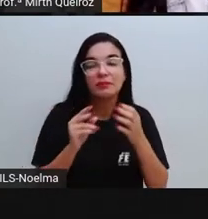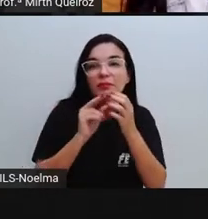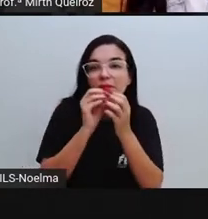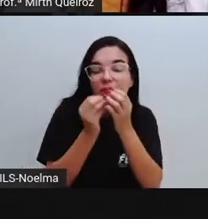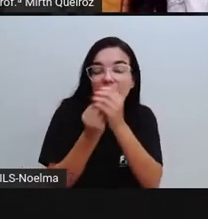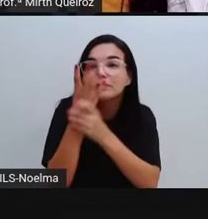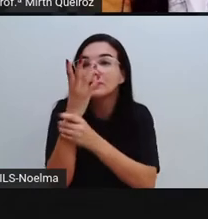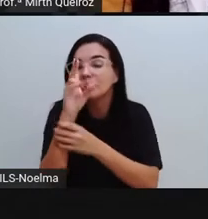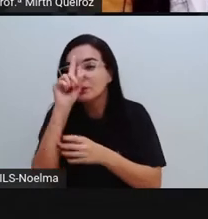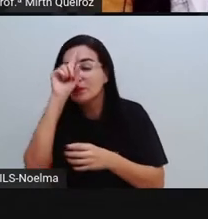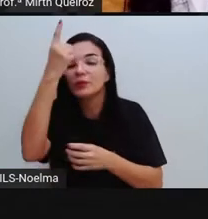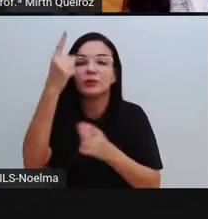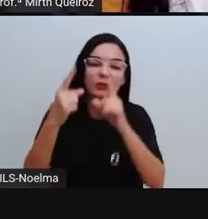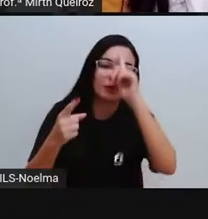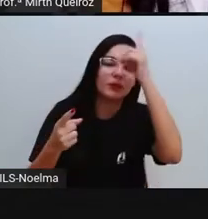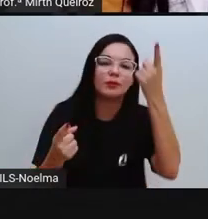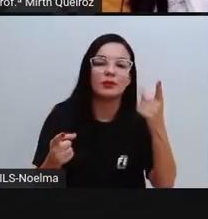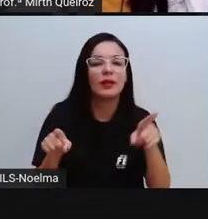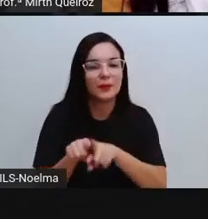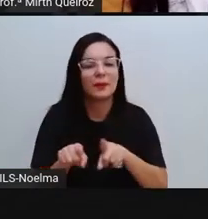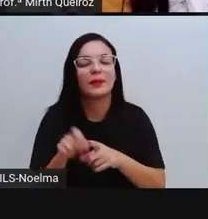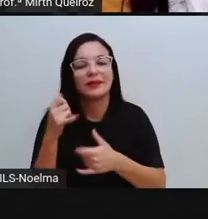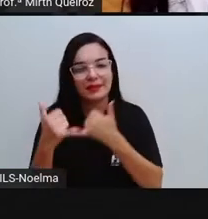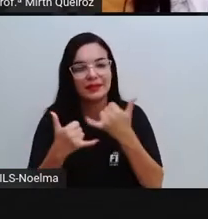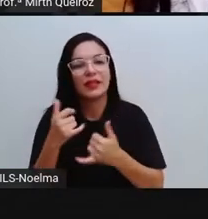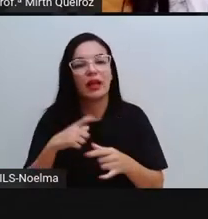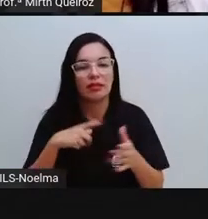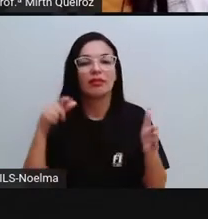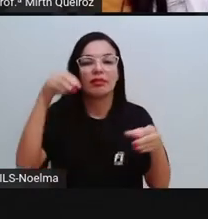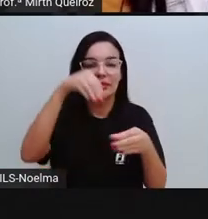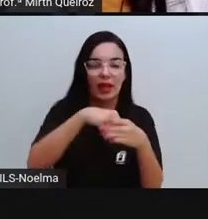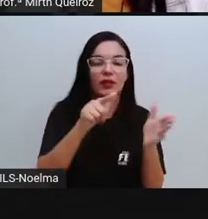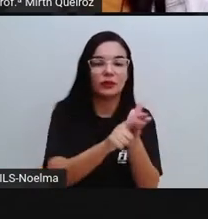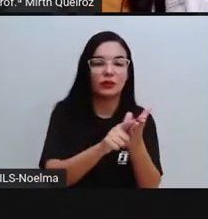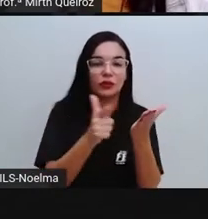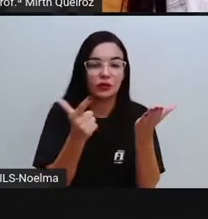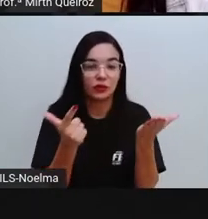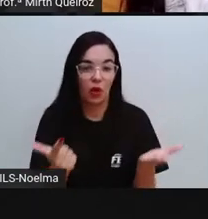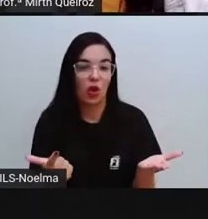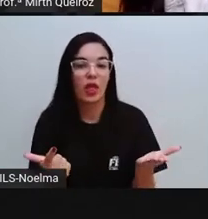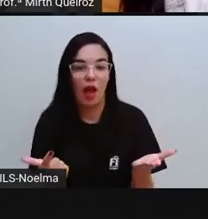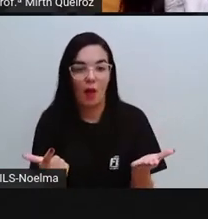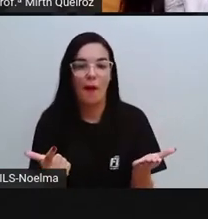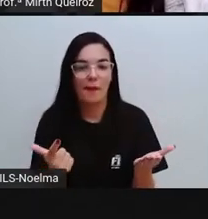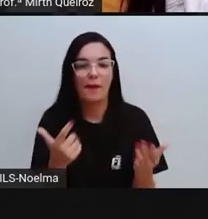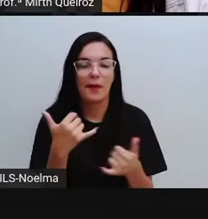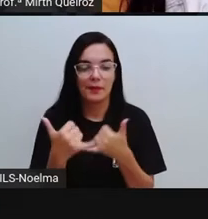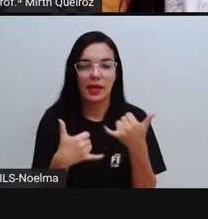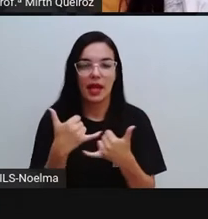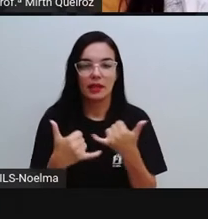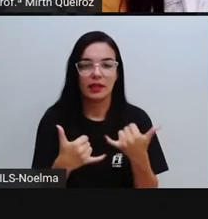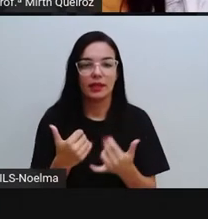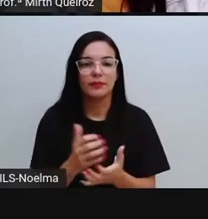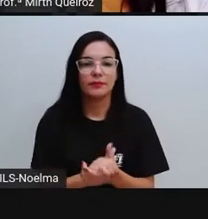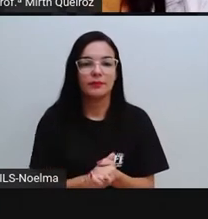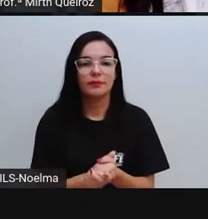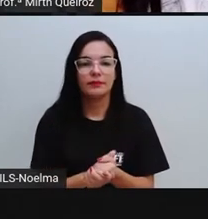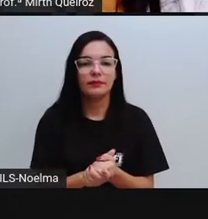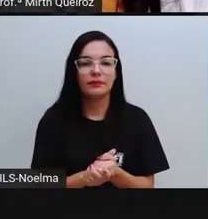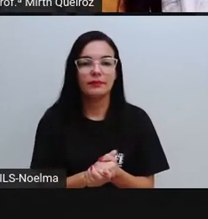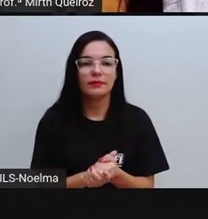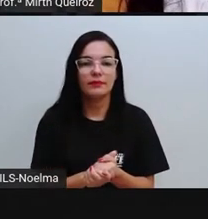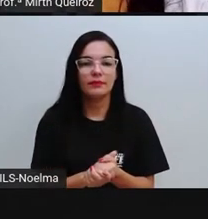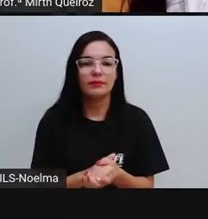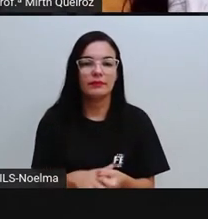preencher aí, né? É algo que também tem no jornal. É uma forma de ter algo de lazer, de distração aí. Embora a própria